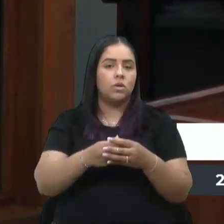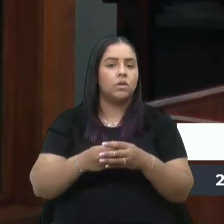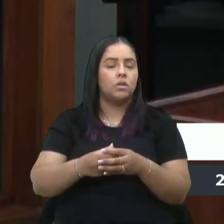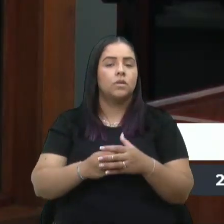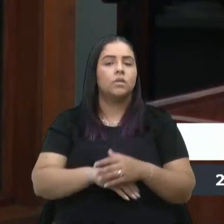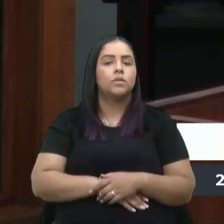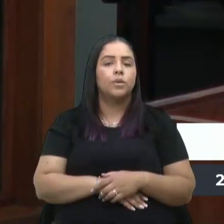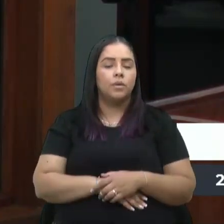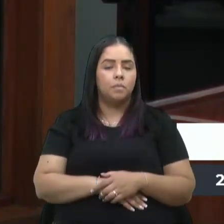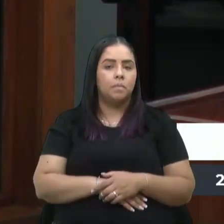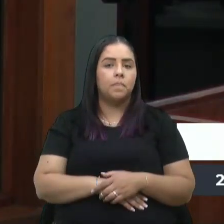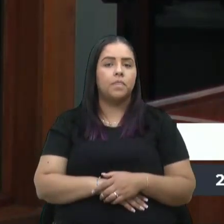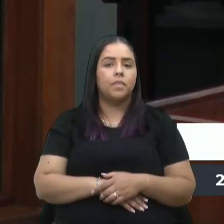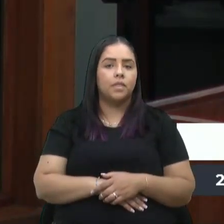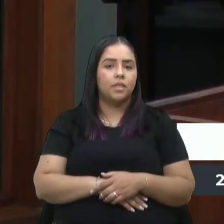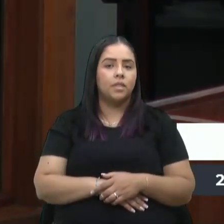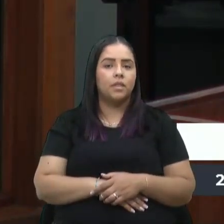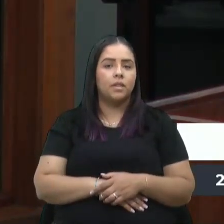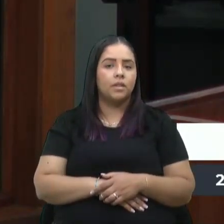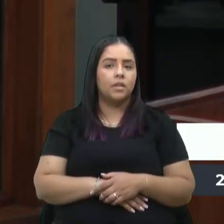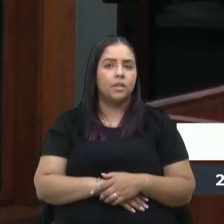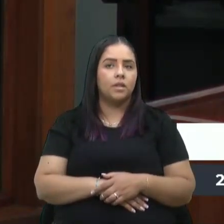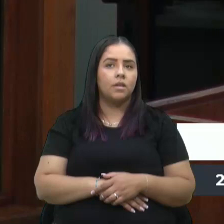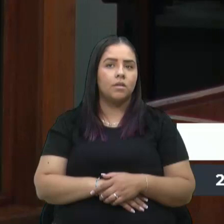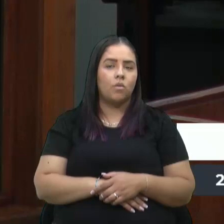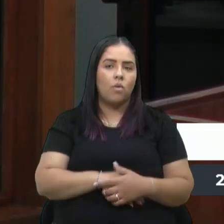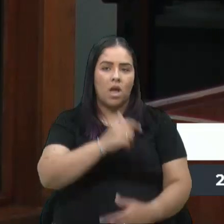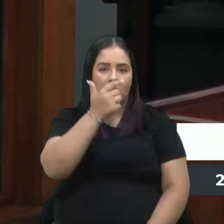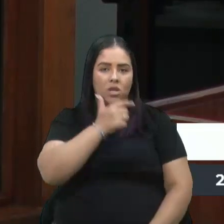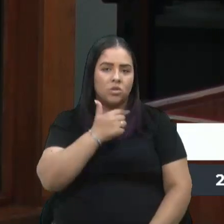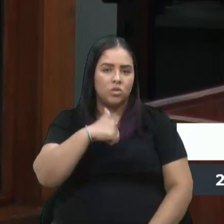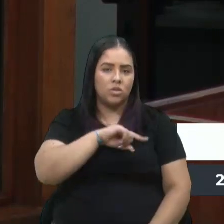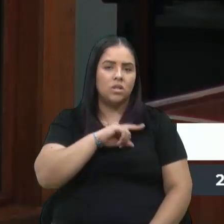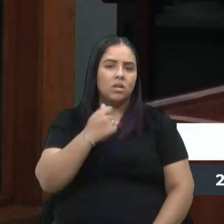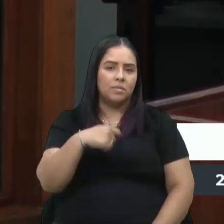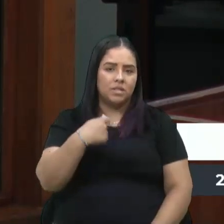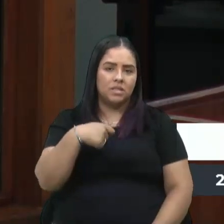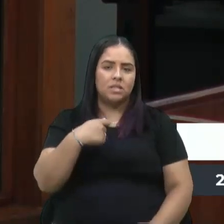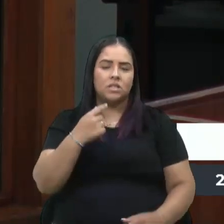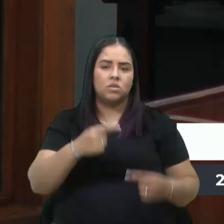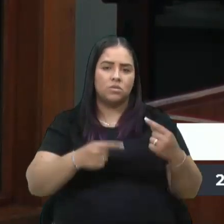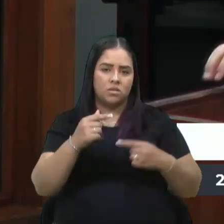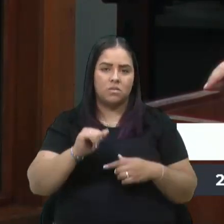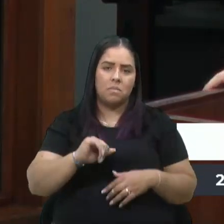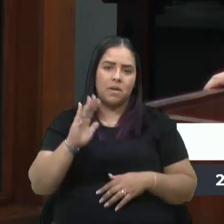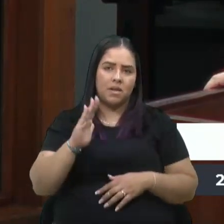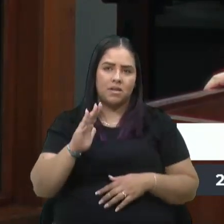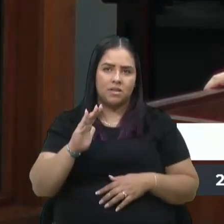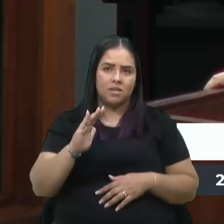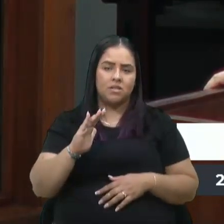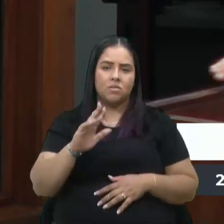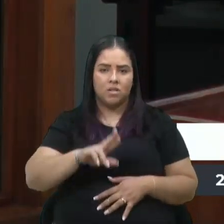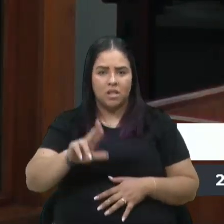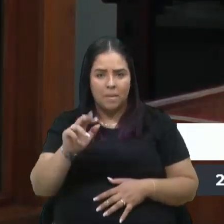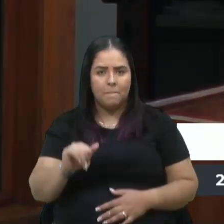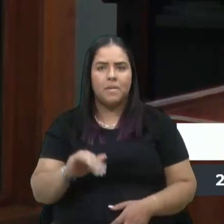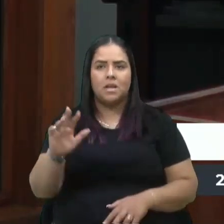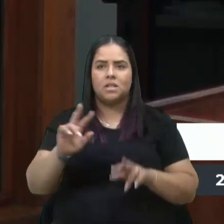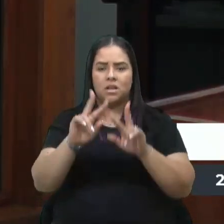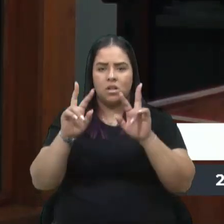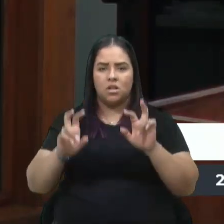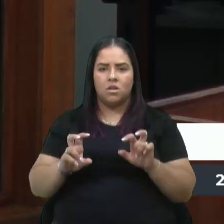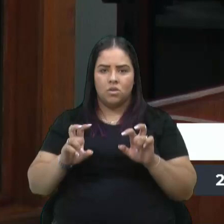E, nesse ponto, eu acho que temos que debater mais e gastar mais o assunto do turismo em Caxias do Sul.